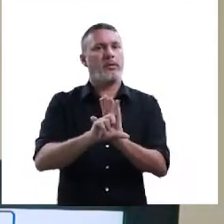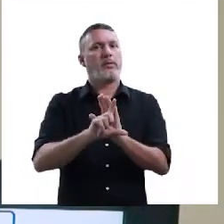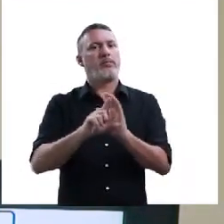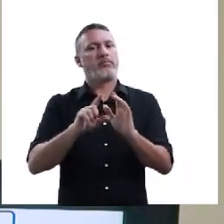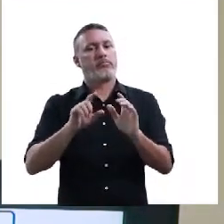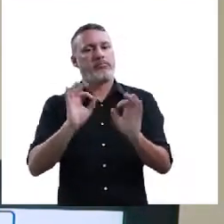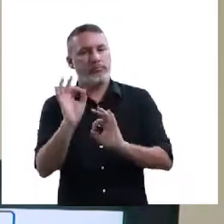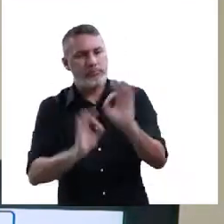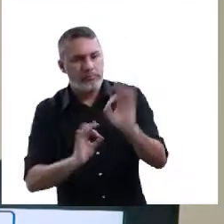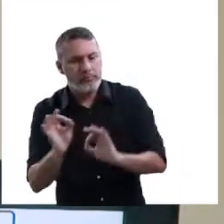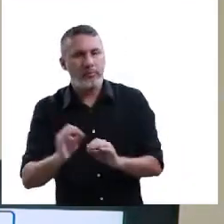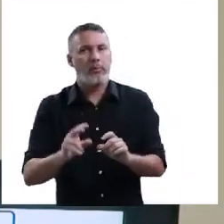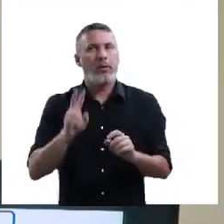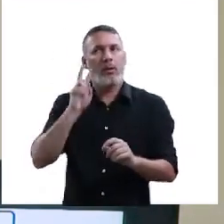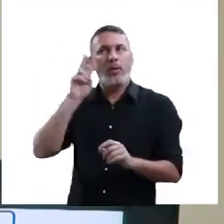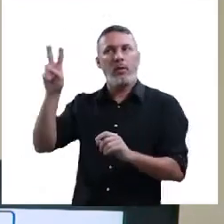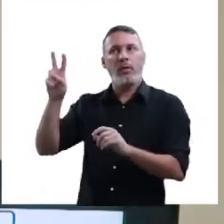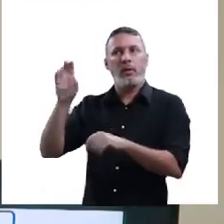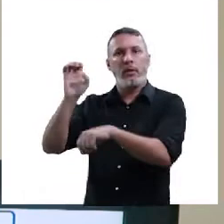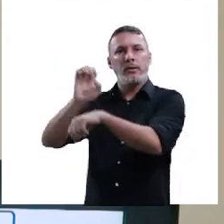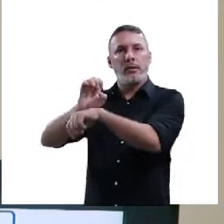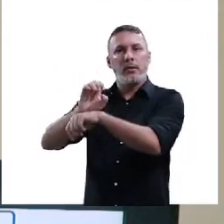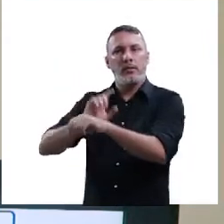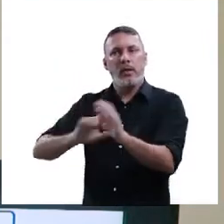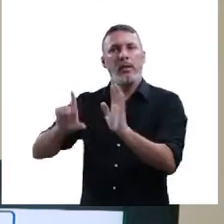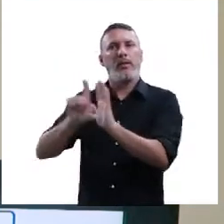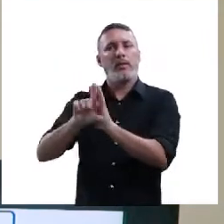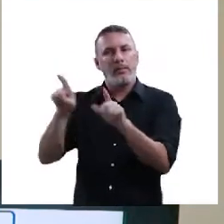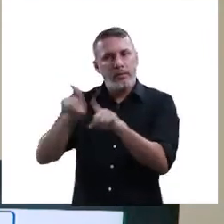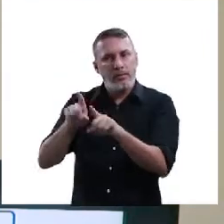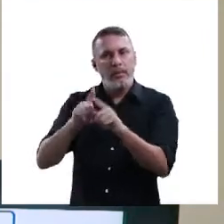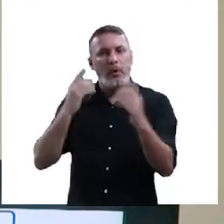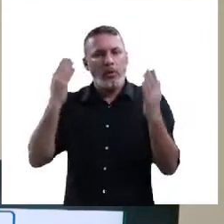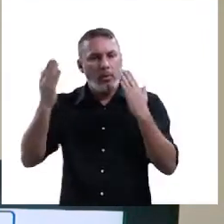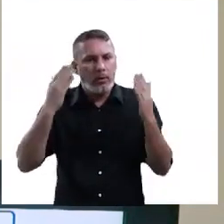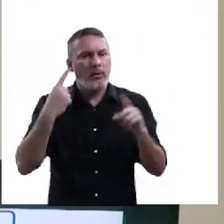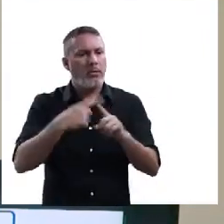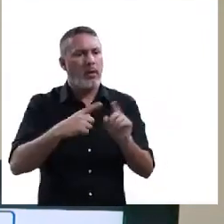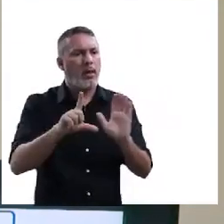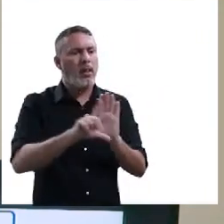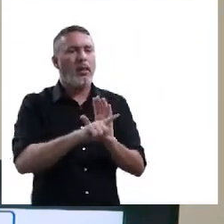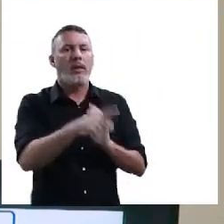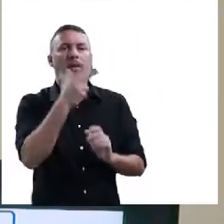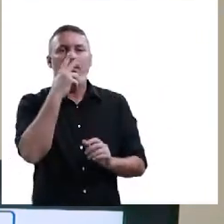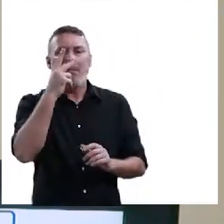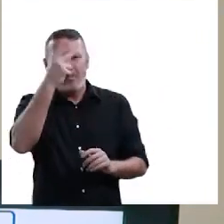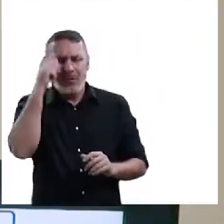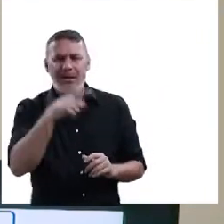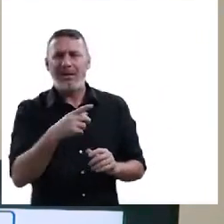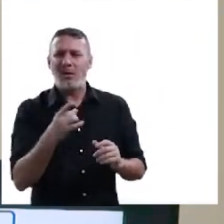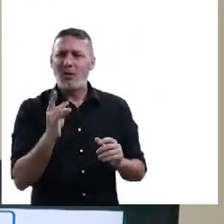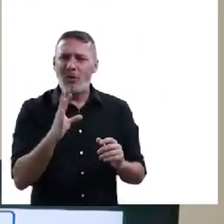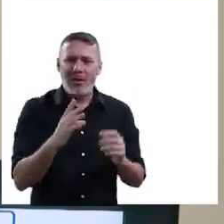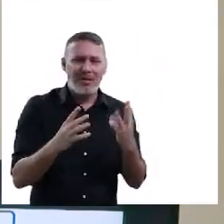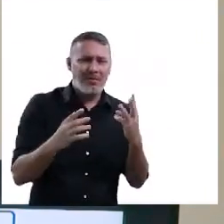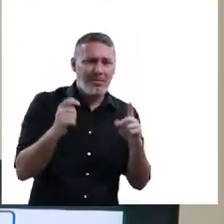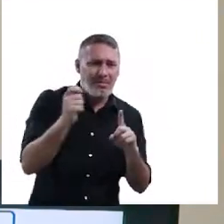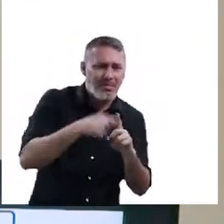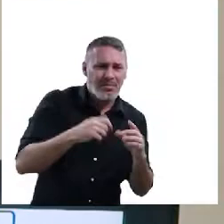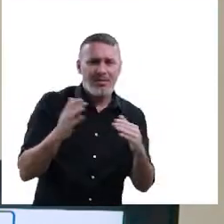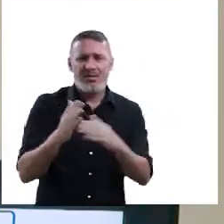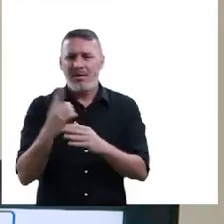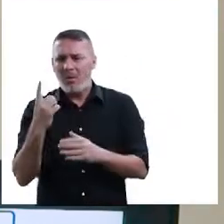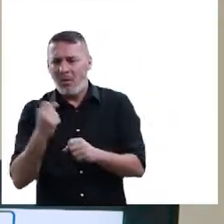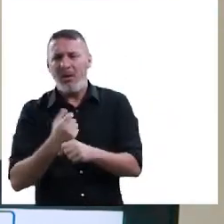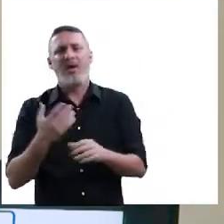leis? Que é necessário olhar o Estado? Poder legislativo precisa olhar isso aí porque essa lei dá um sentimento de impunidade. Então